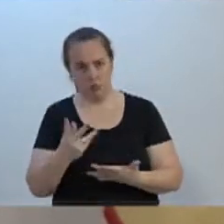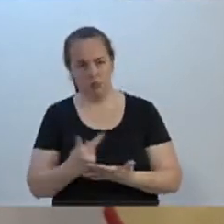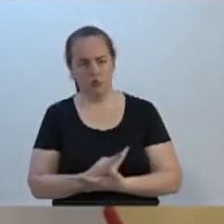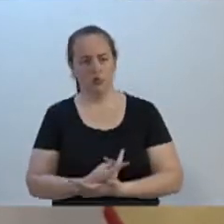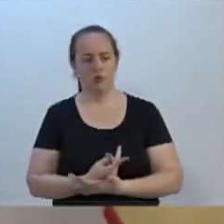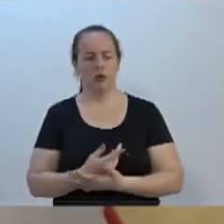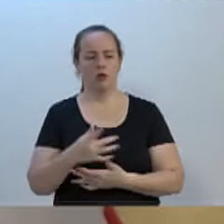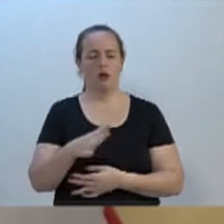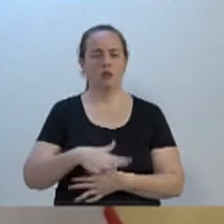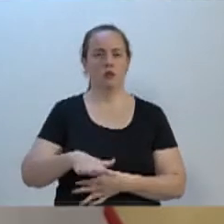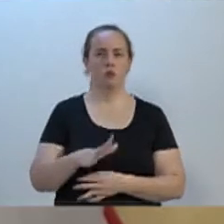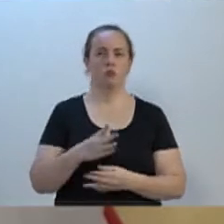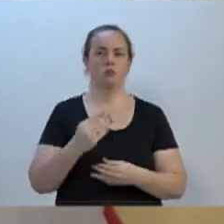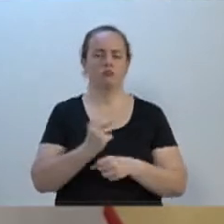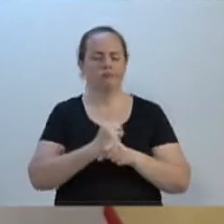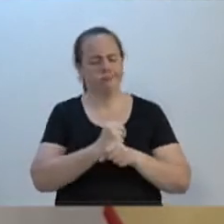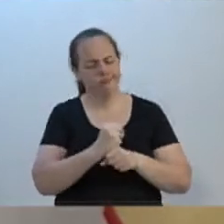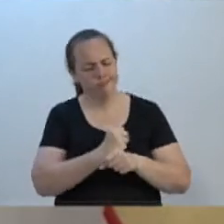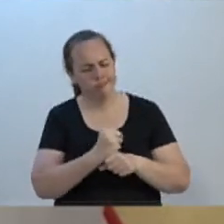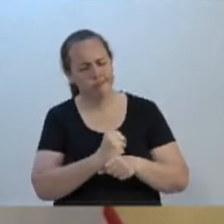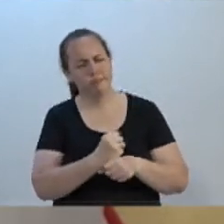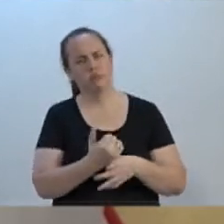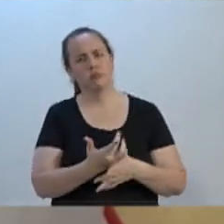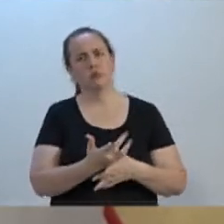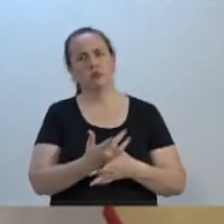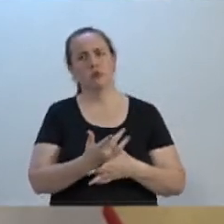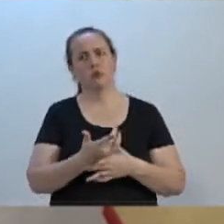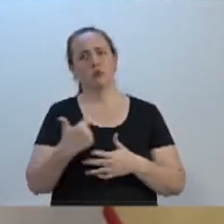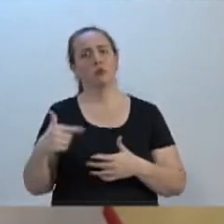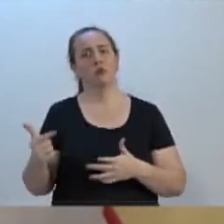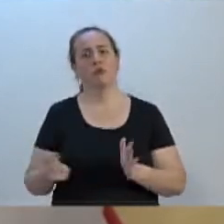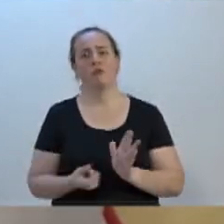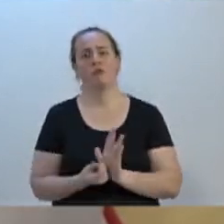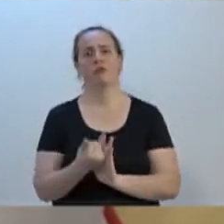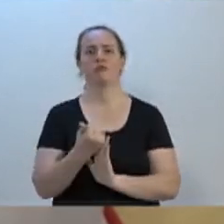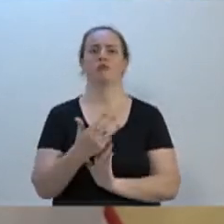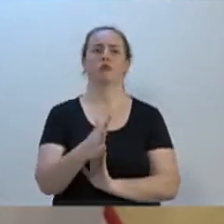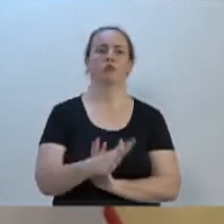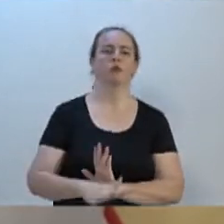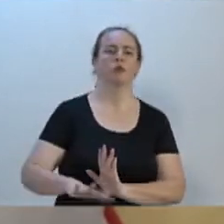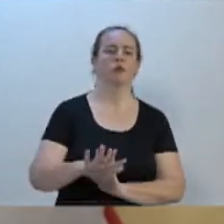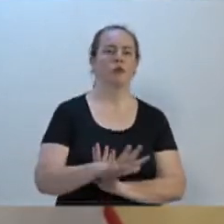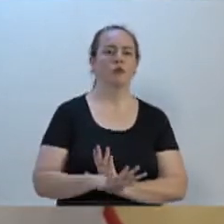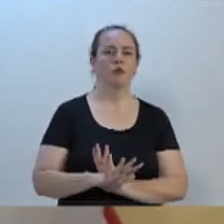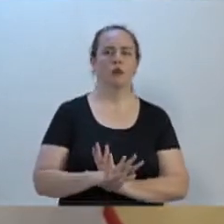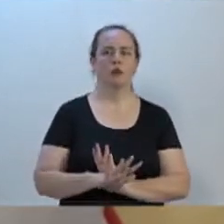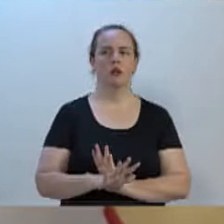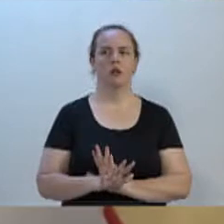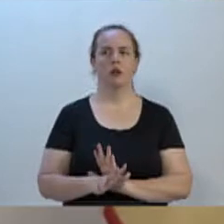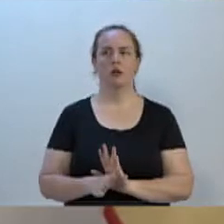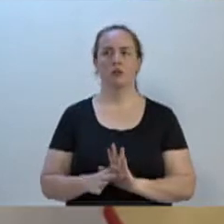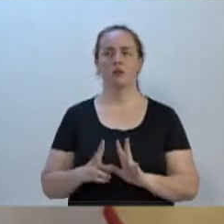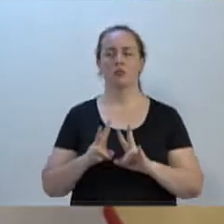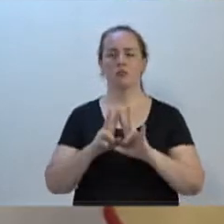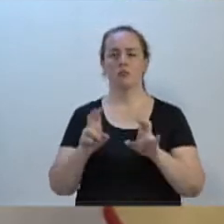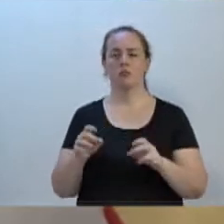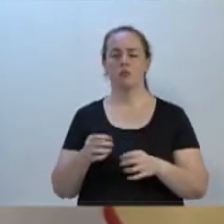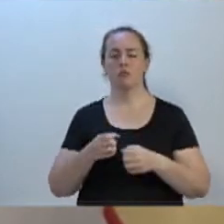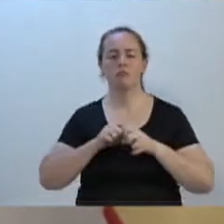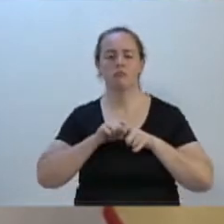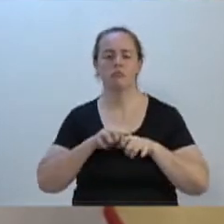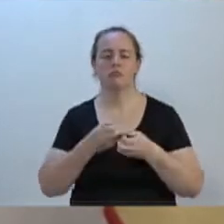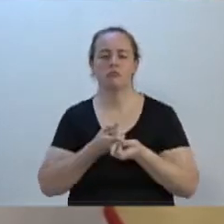uma região que ficou muitos anos sem investimento no tocante ao abastecimento, à